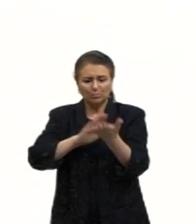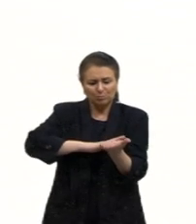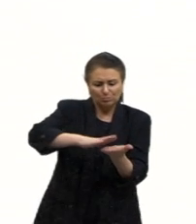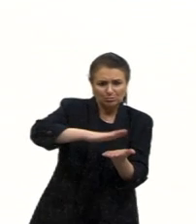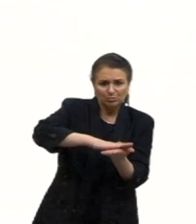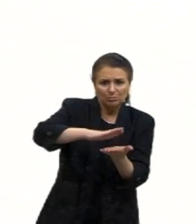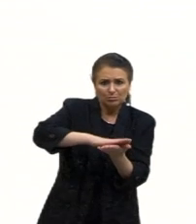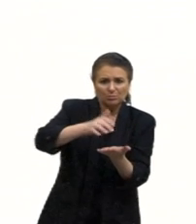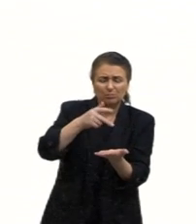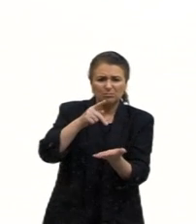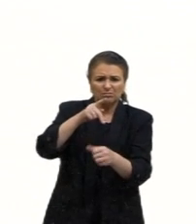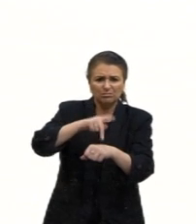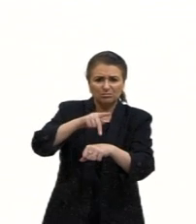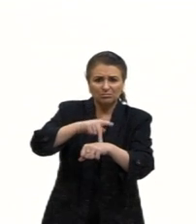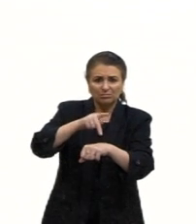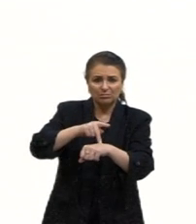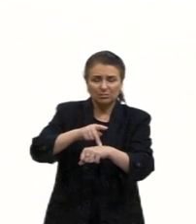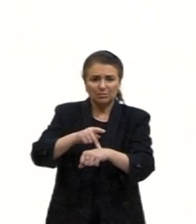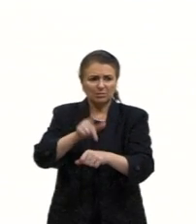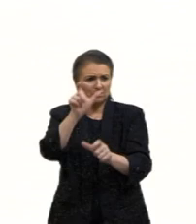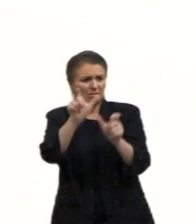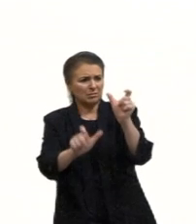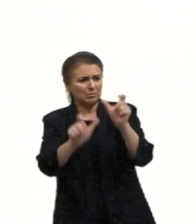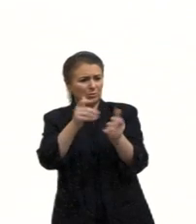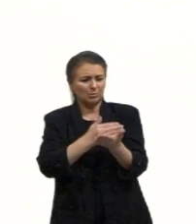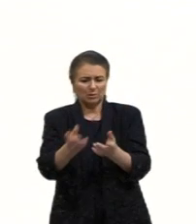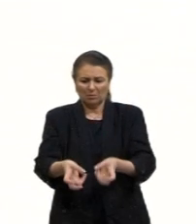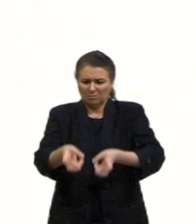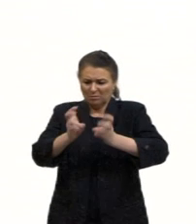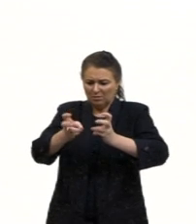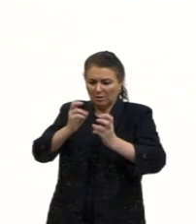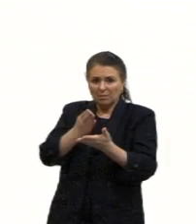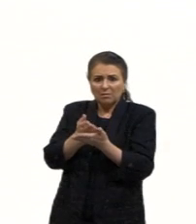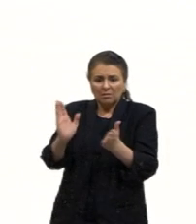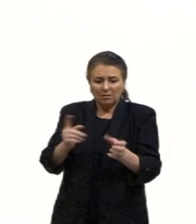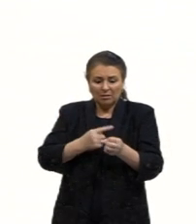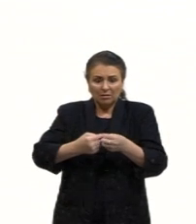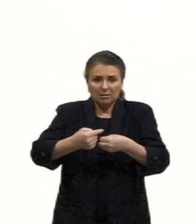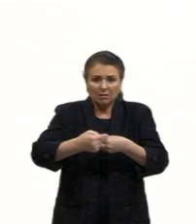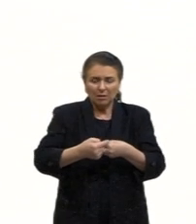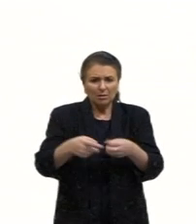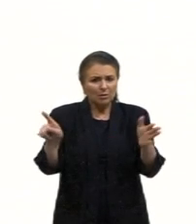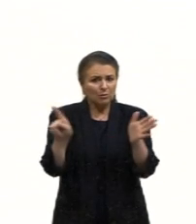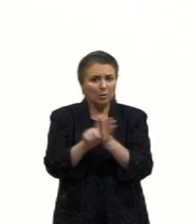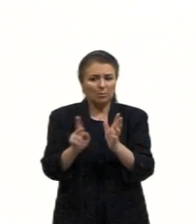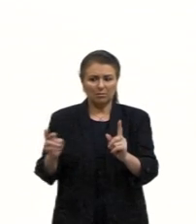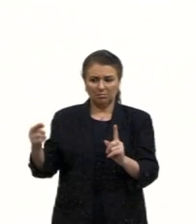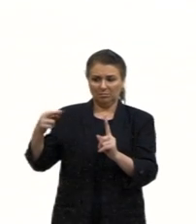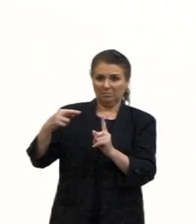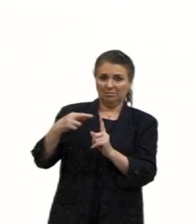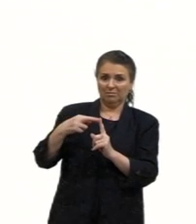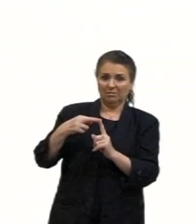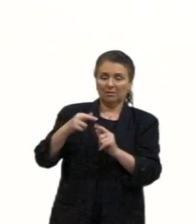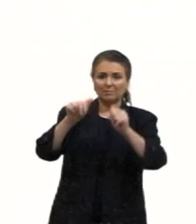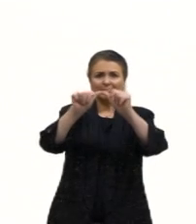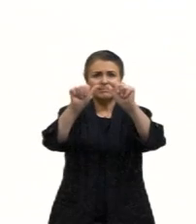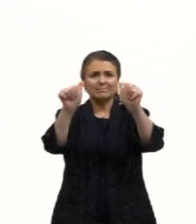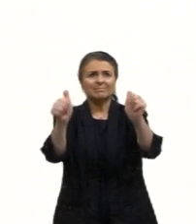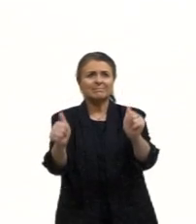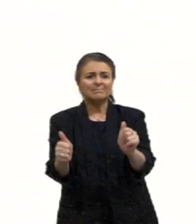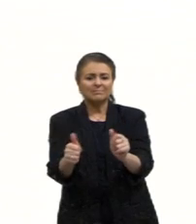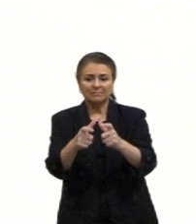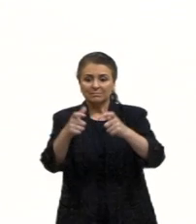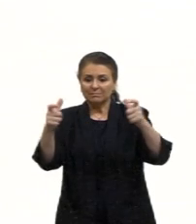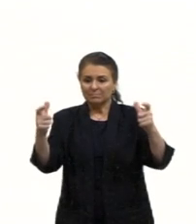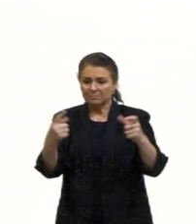os habitantes parecem perceber, perder na cidade suas próprias referências. A imagem de uma grande cidade,